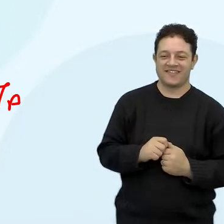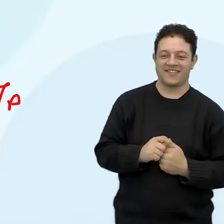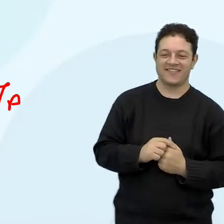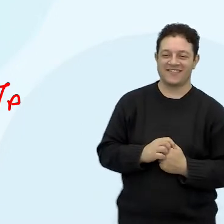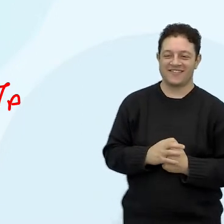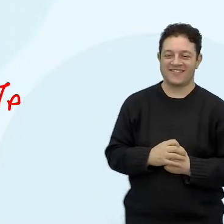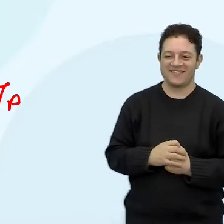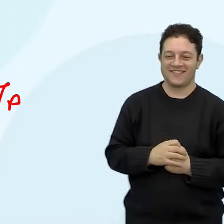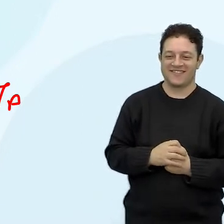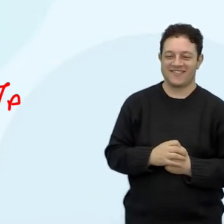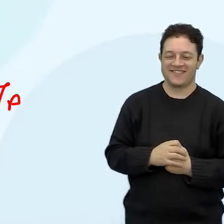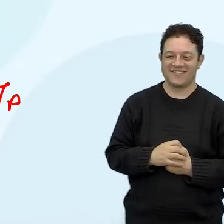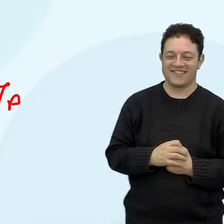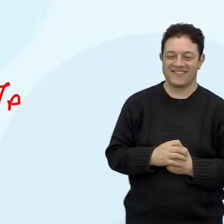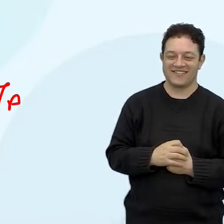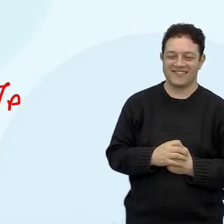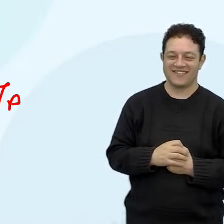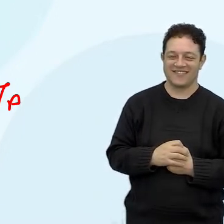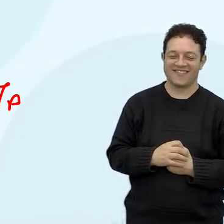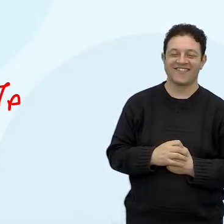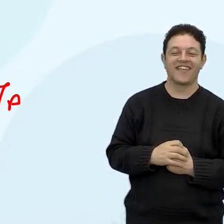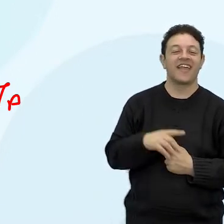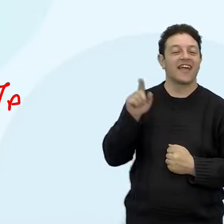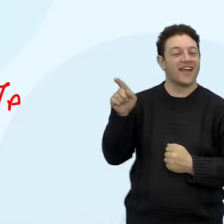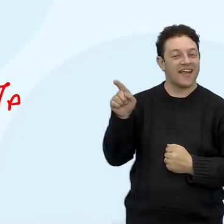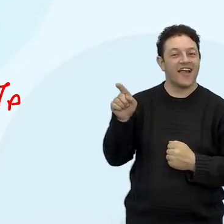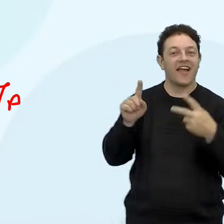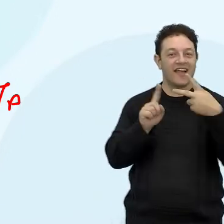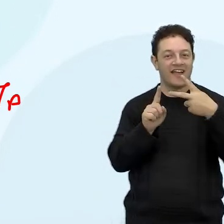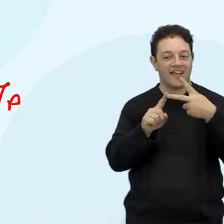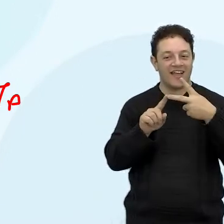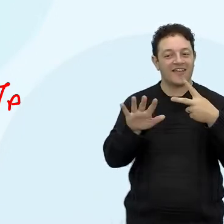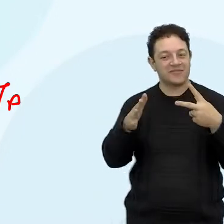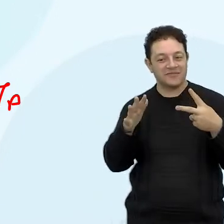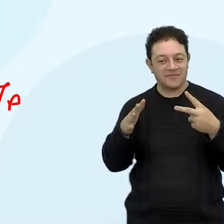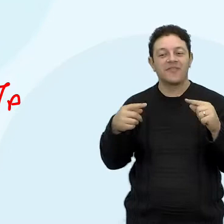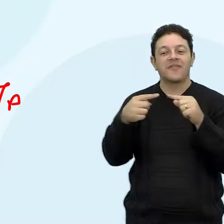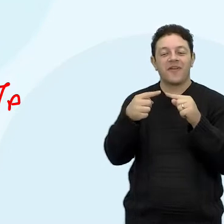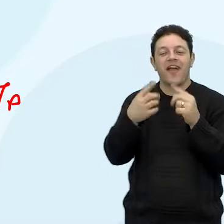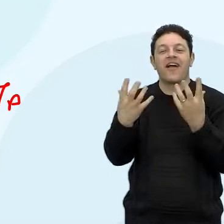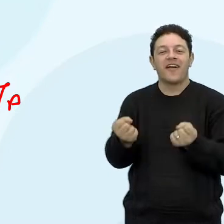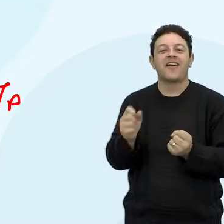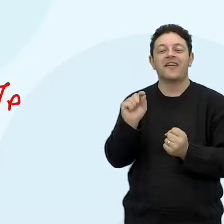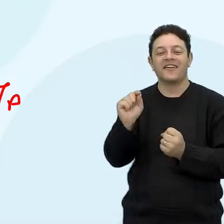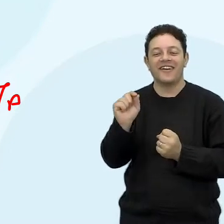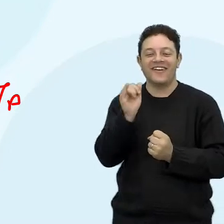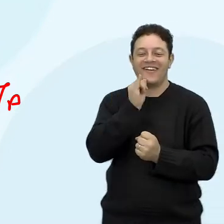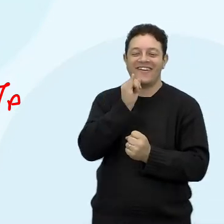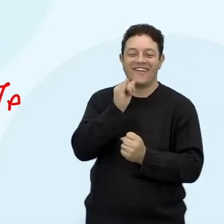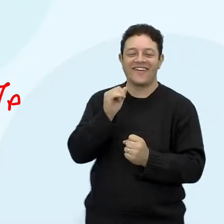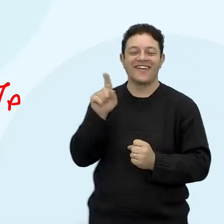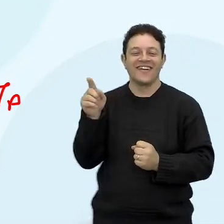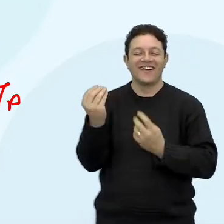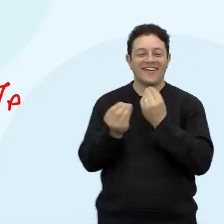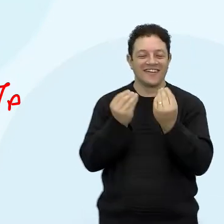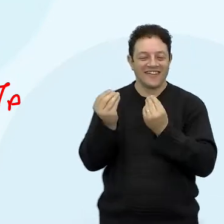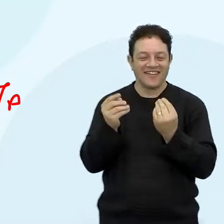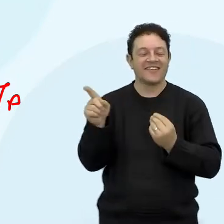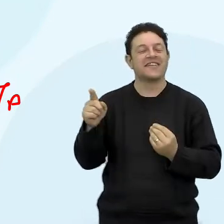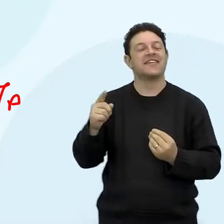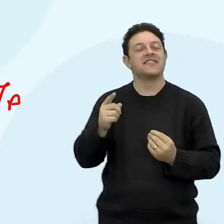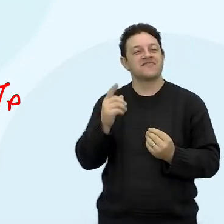Disposto... A correr um certo risco. Já o arrojado... A correr um